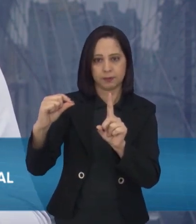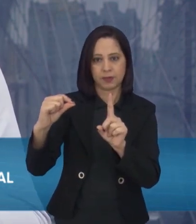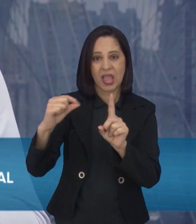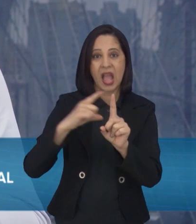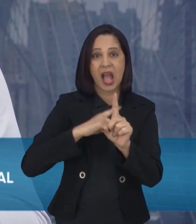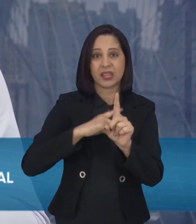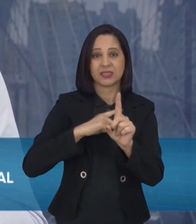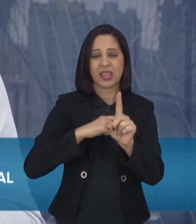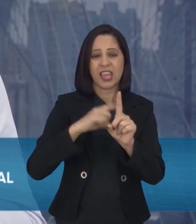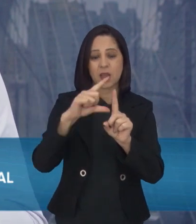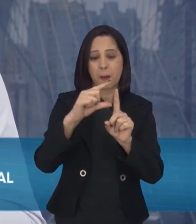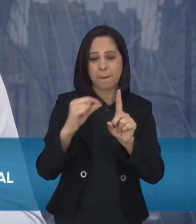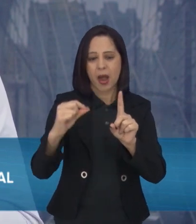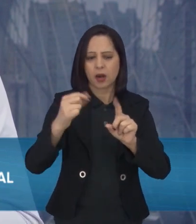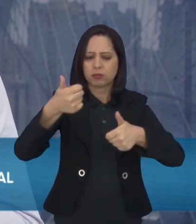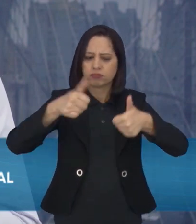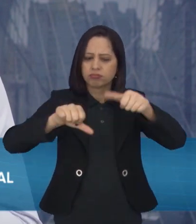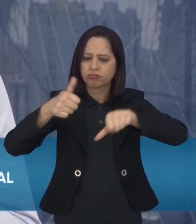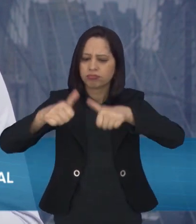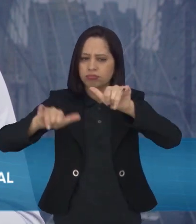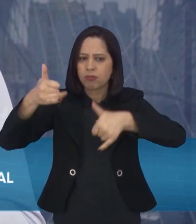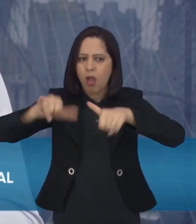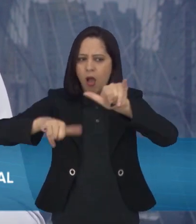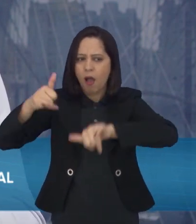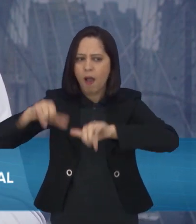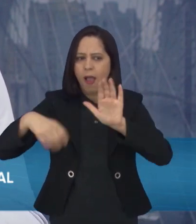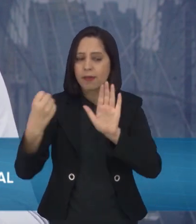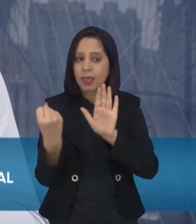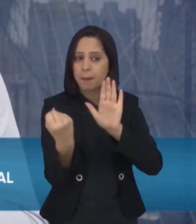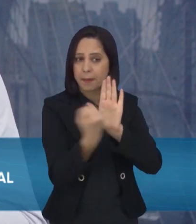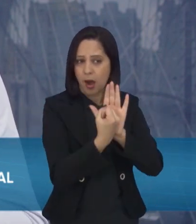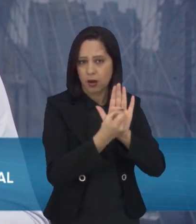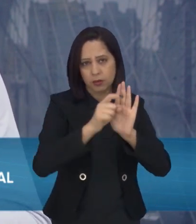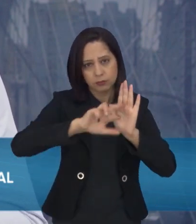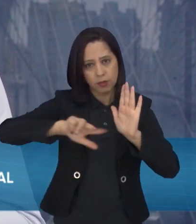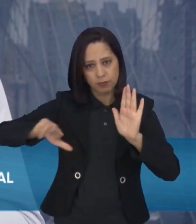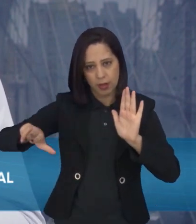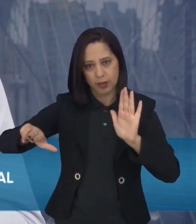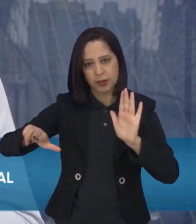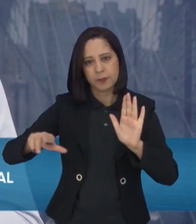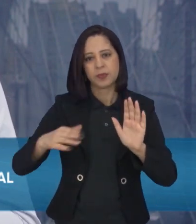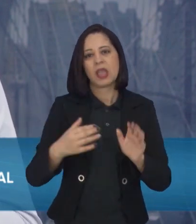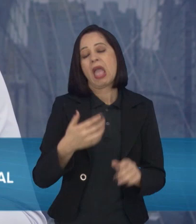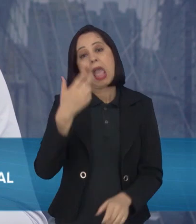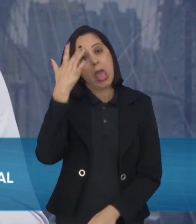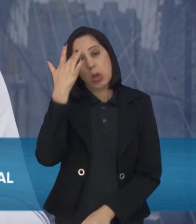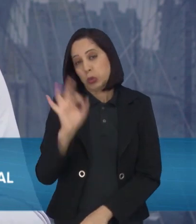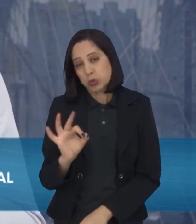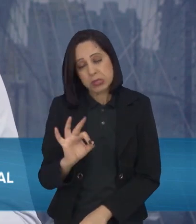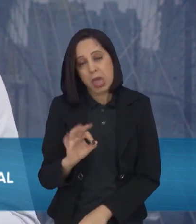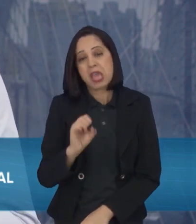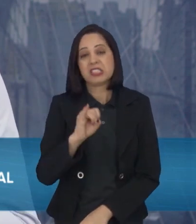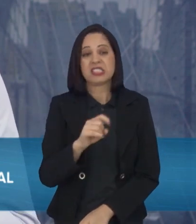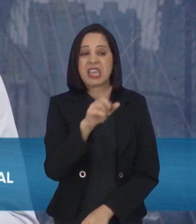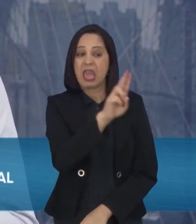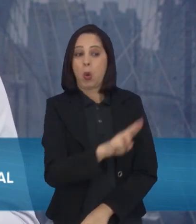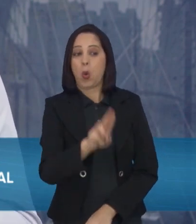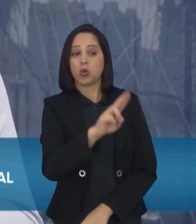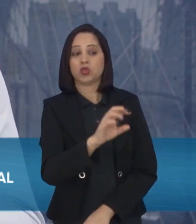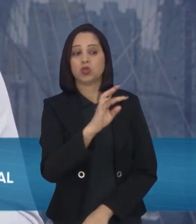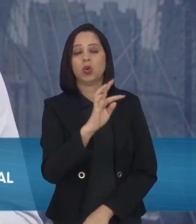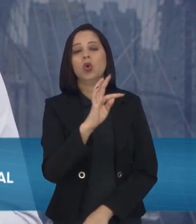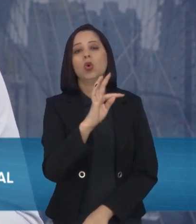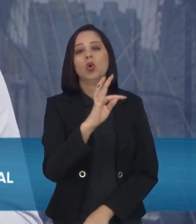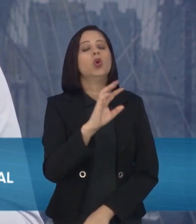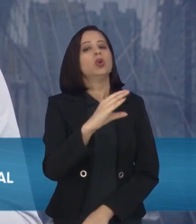marcas de cannabis. Então eu tenho que fazer uma modulação. Muitas vezes, eu não sei se ela usou CBD, ela usou THC ou se ela usou, a gente chama de Full Spectre,